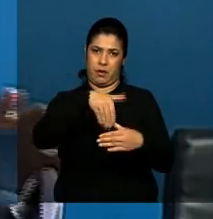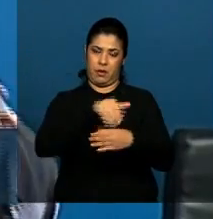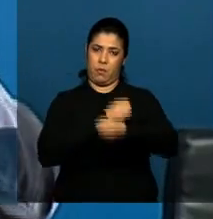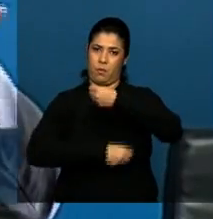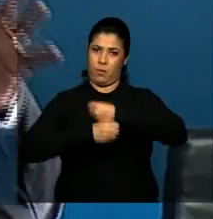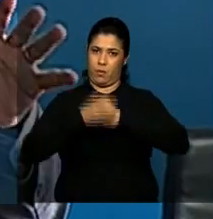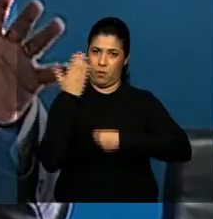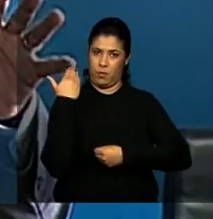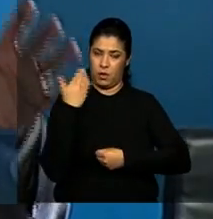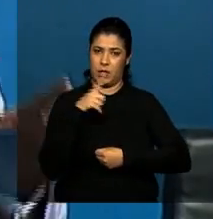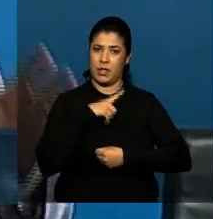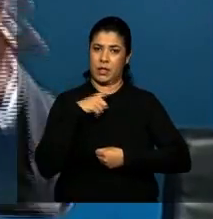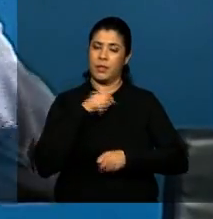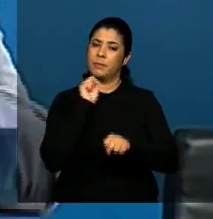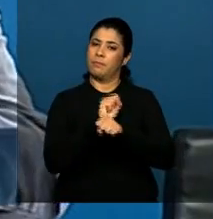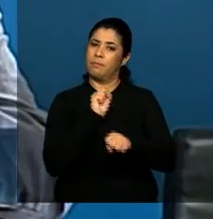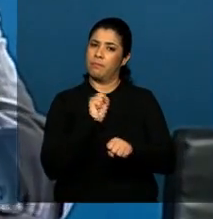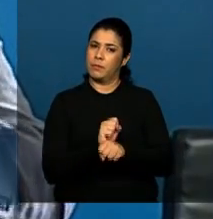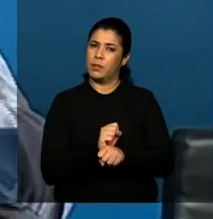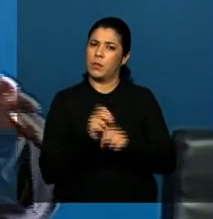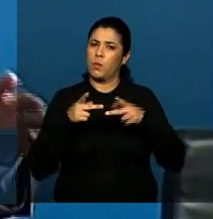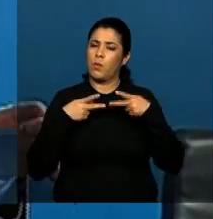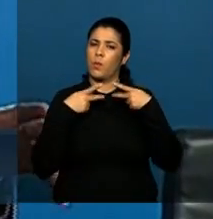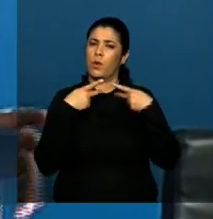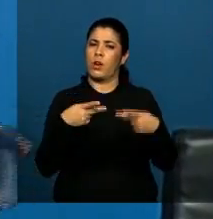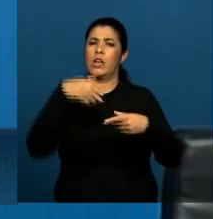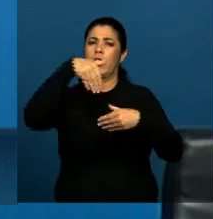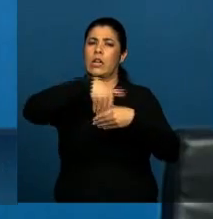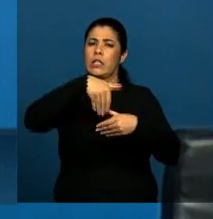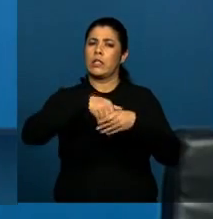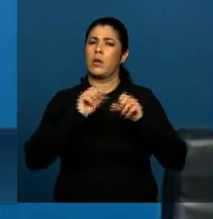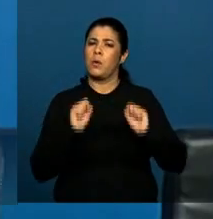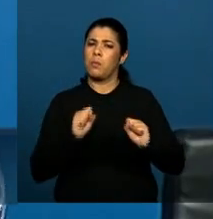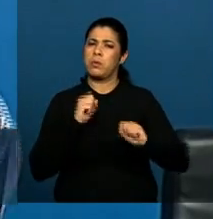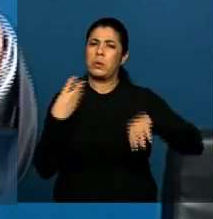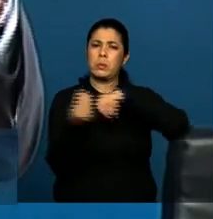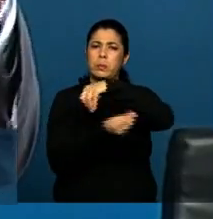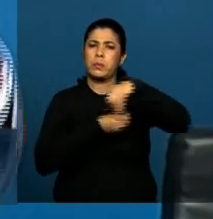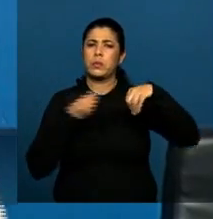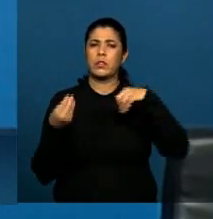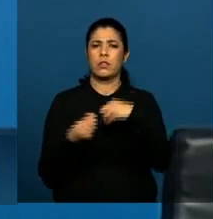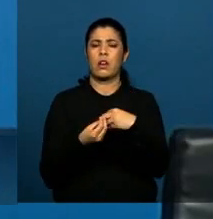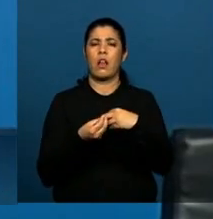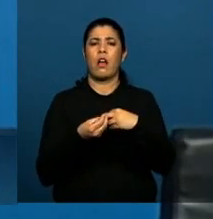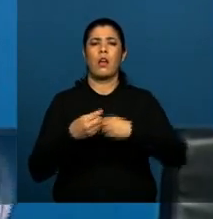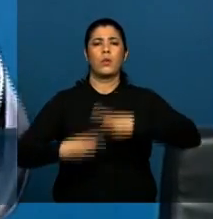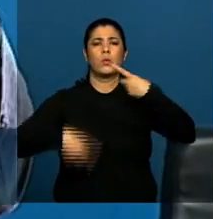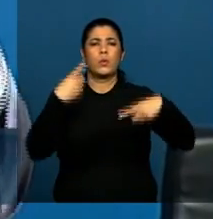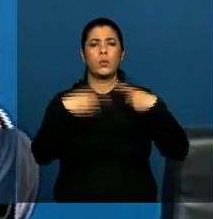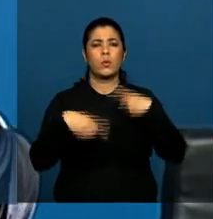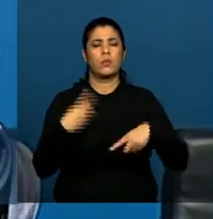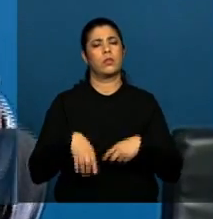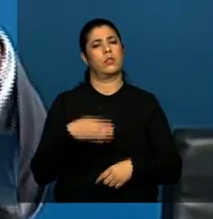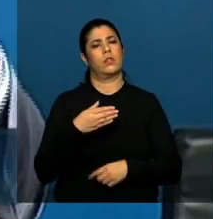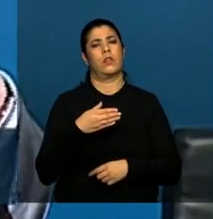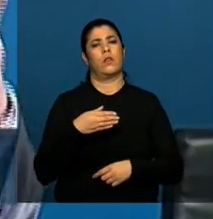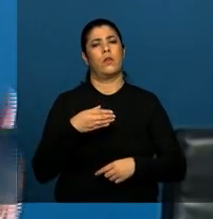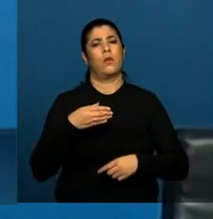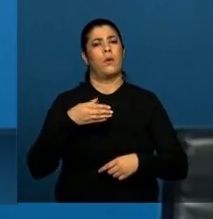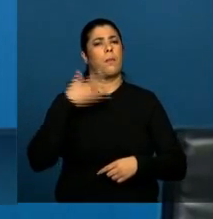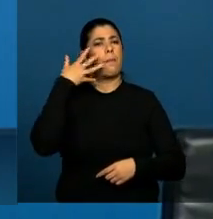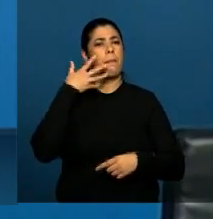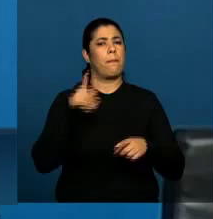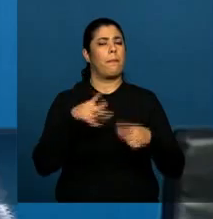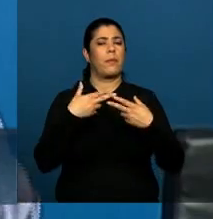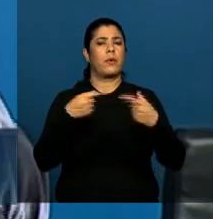que o processo eleitoral pudesse contaminar esse debate, que é um debate de política de Estado para o país e do Brasil